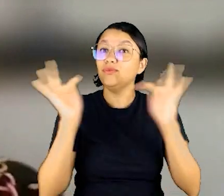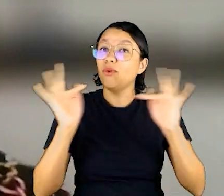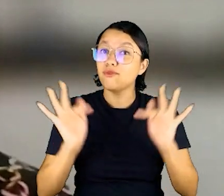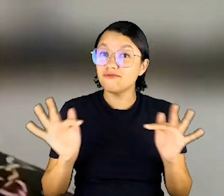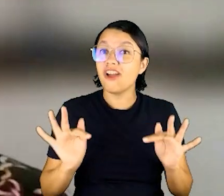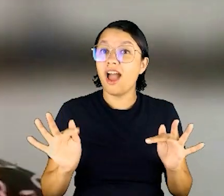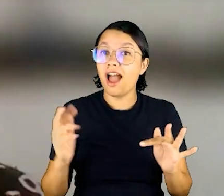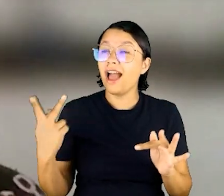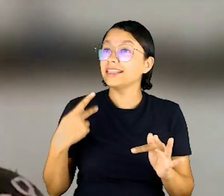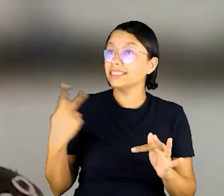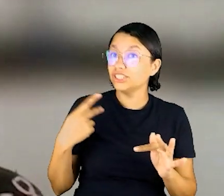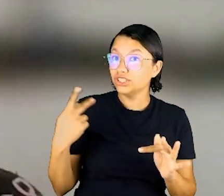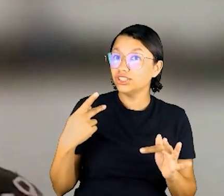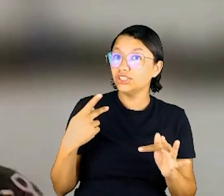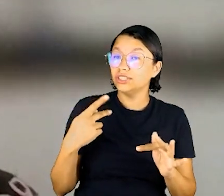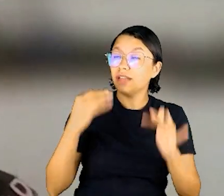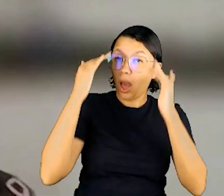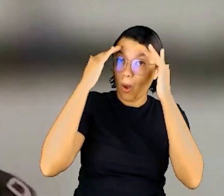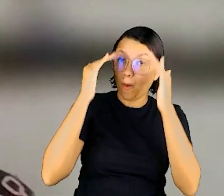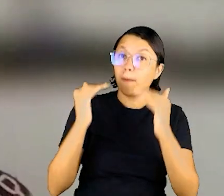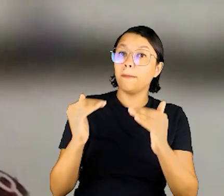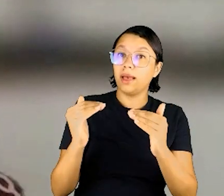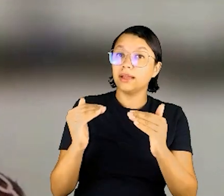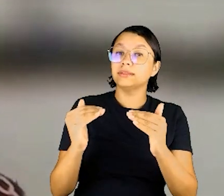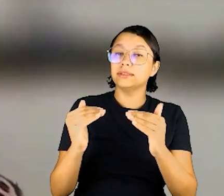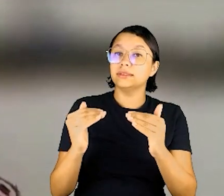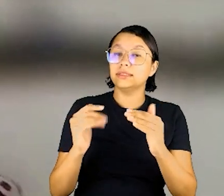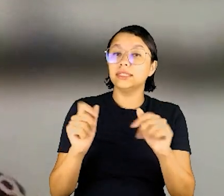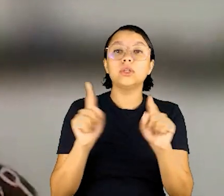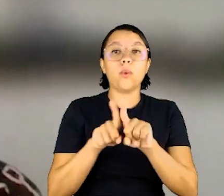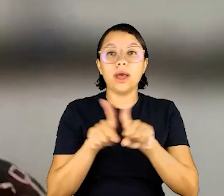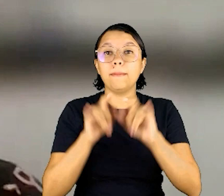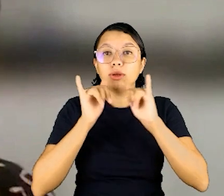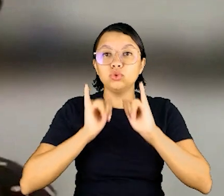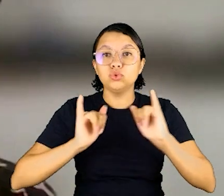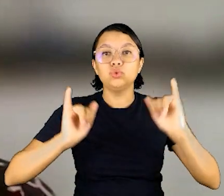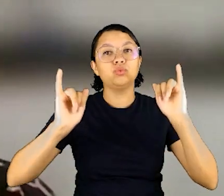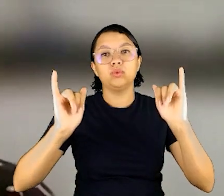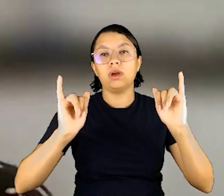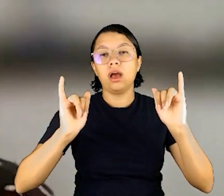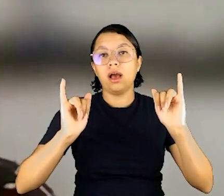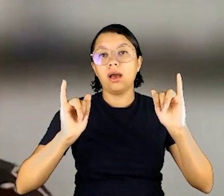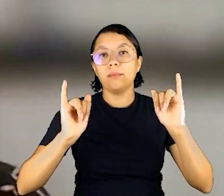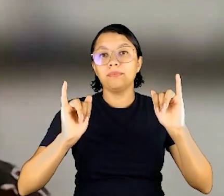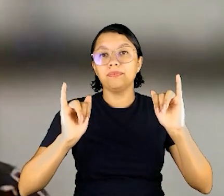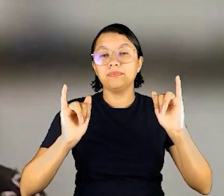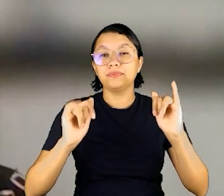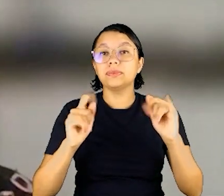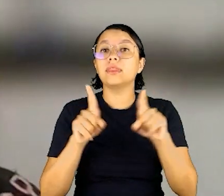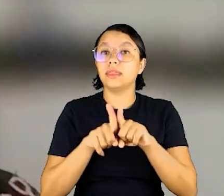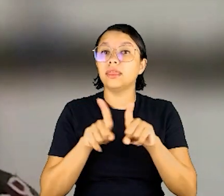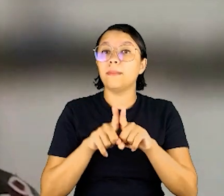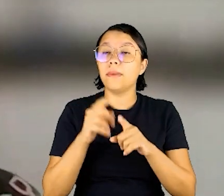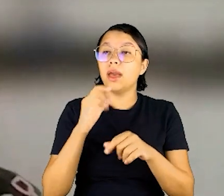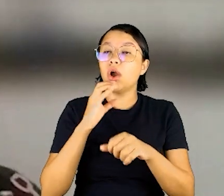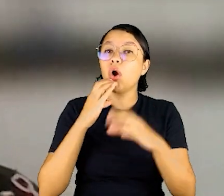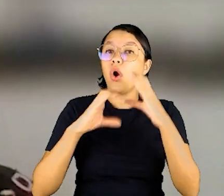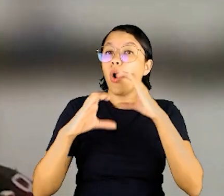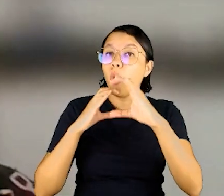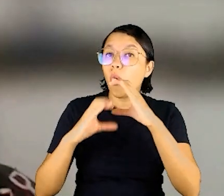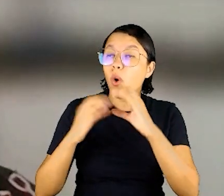feliz de a gente estar cumprindo essas recomendações e estar divulgando e também estamos